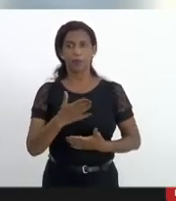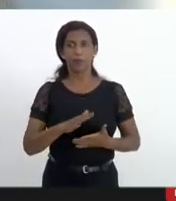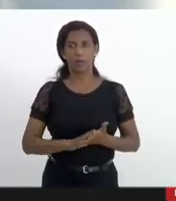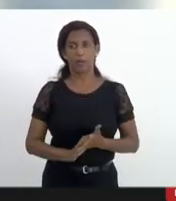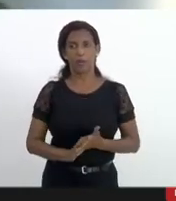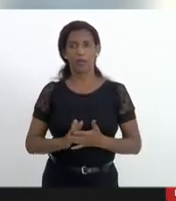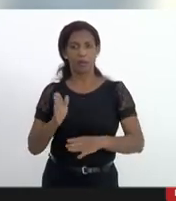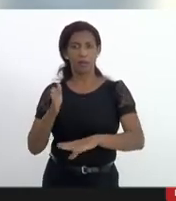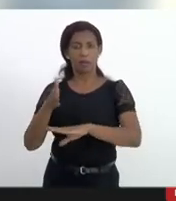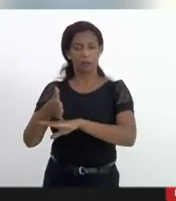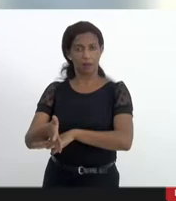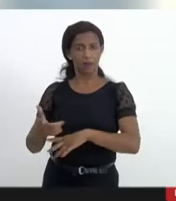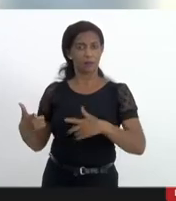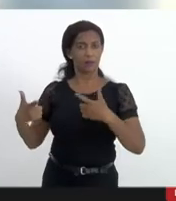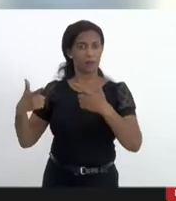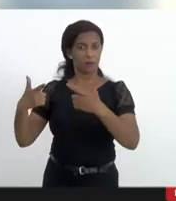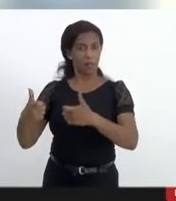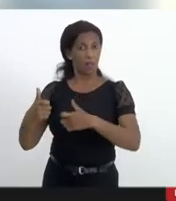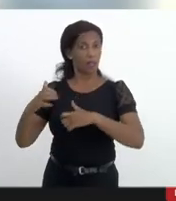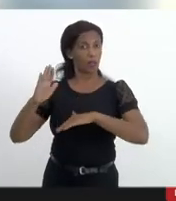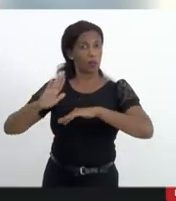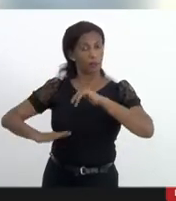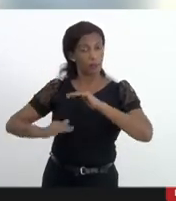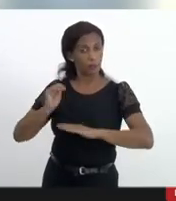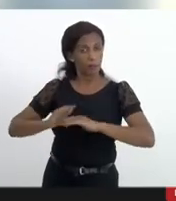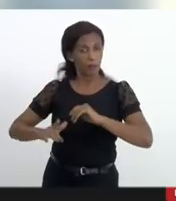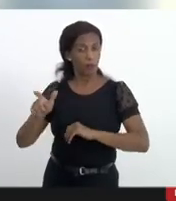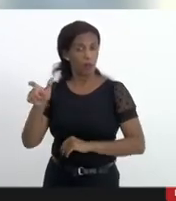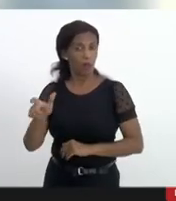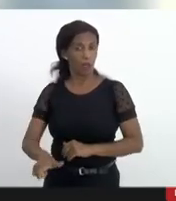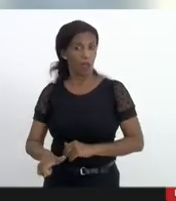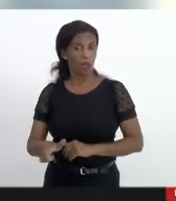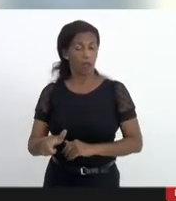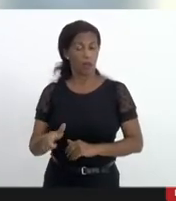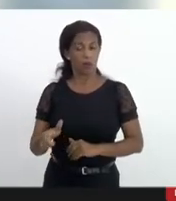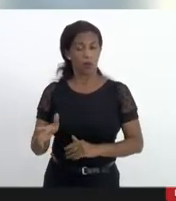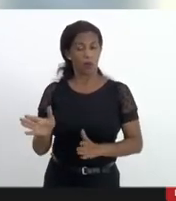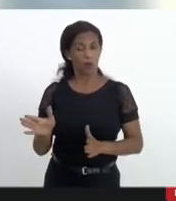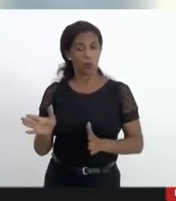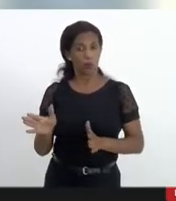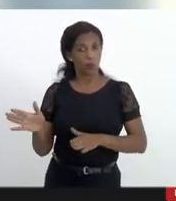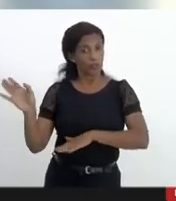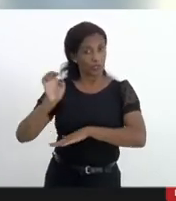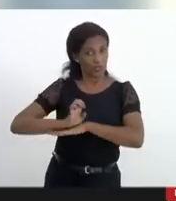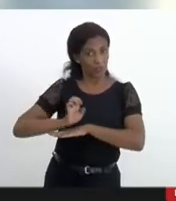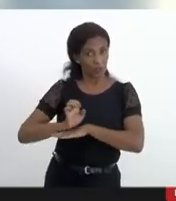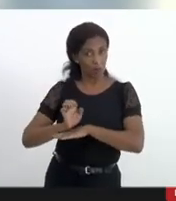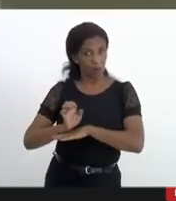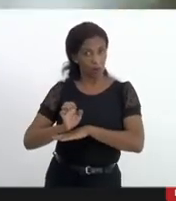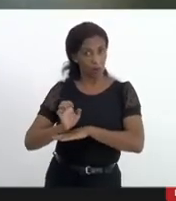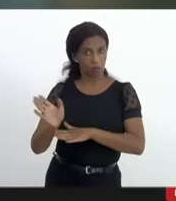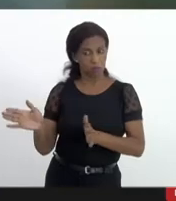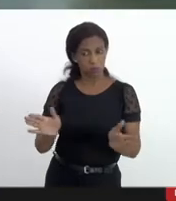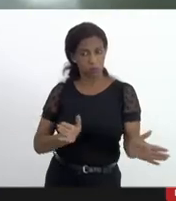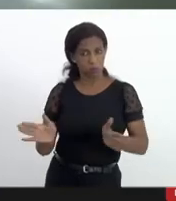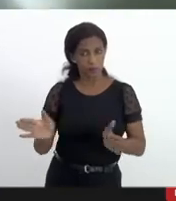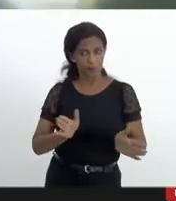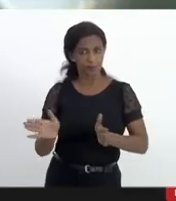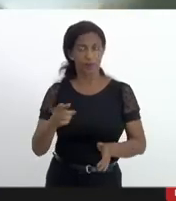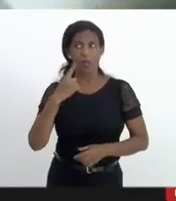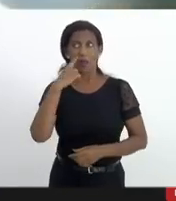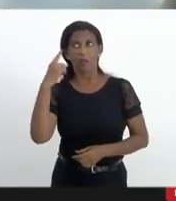dessas armas dentro daquilo que é de sua competência as vias estaduais então você pega ali uma fronteira tríplice ali de